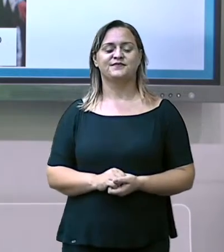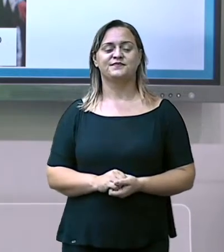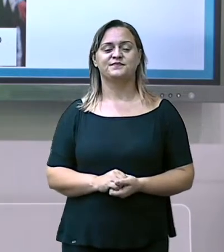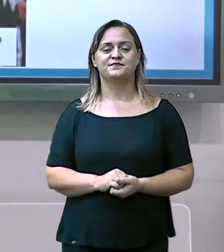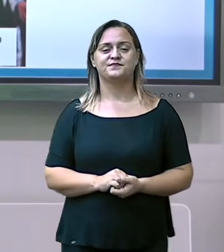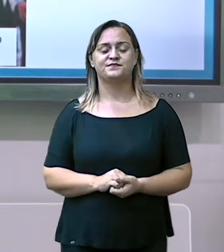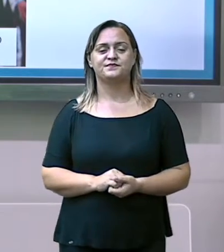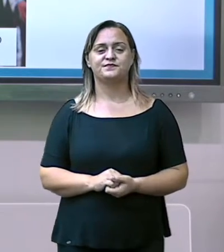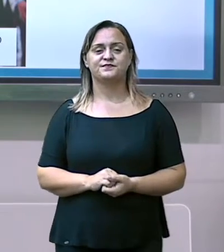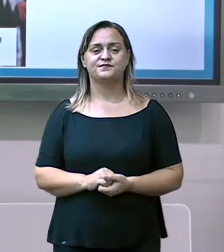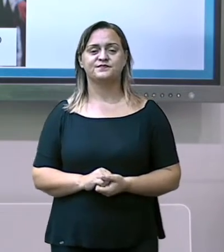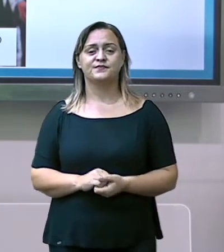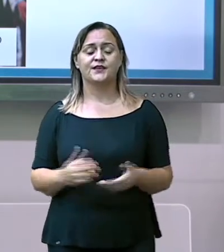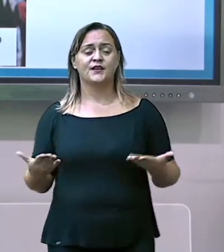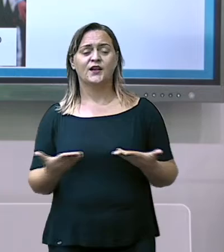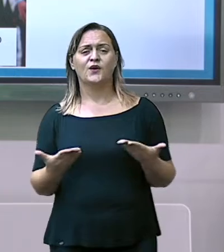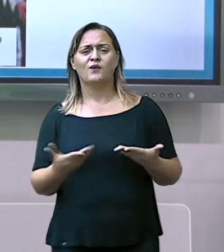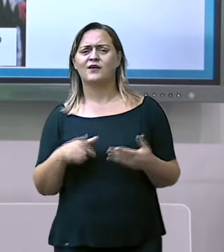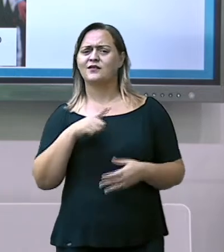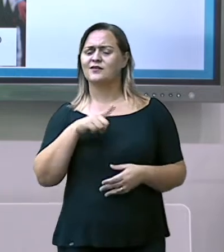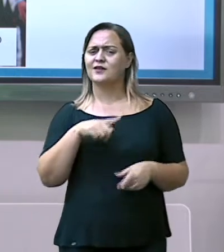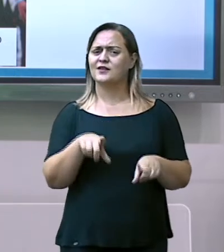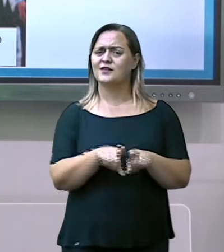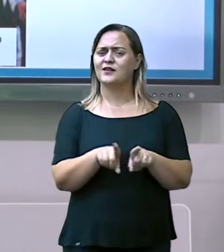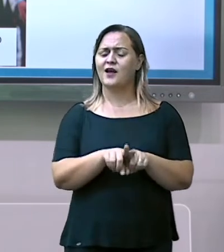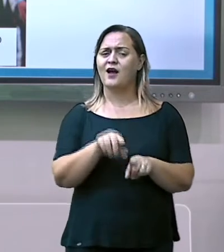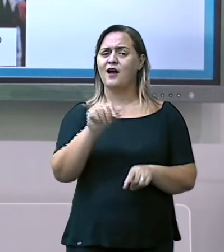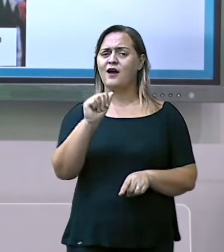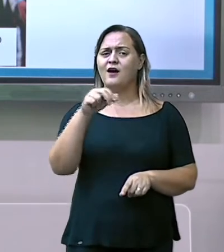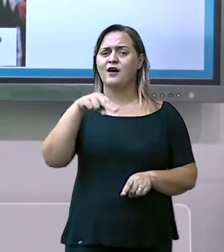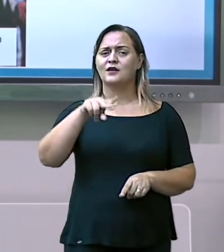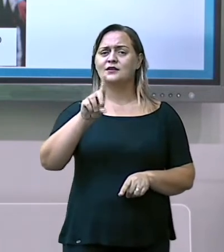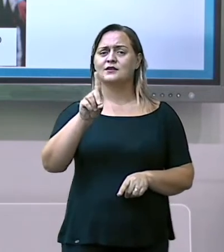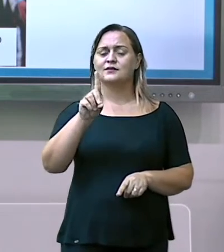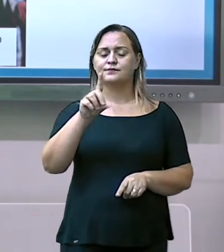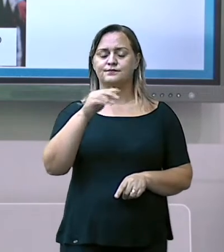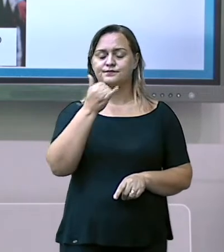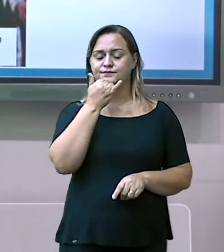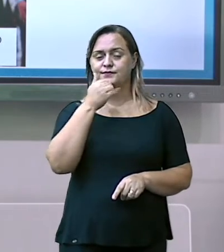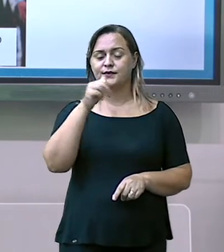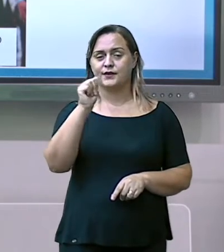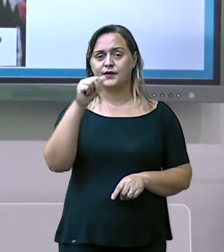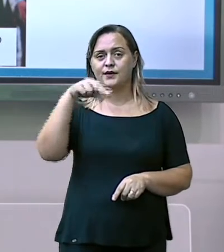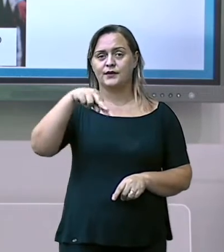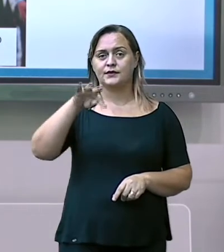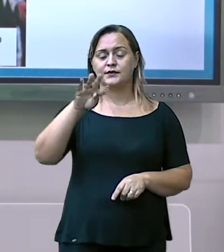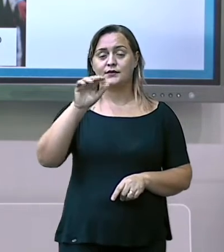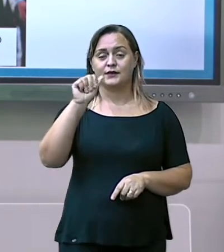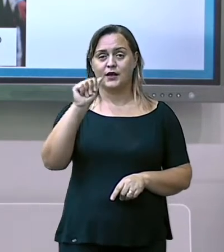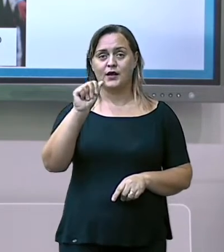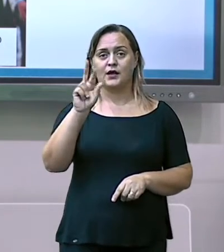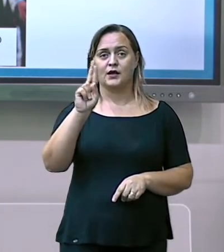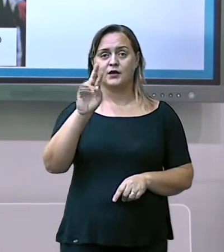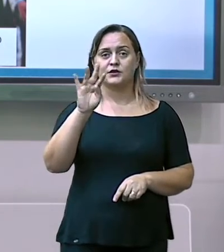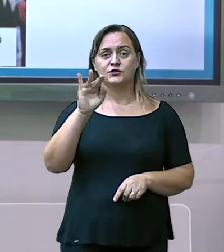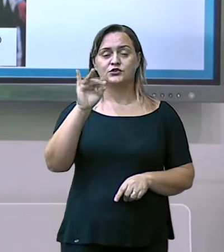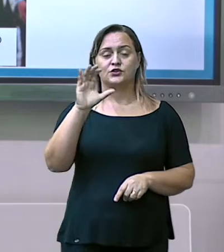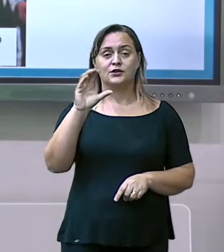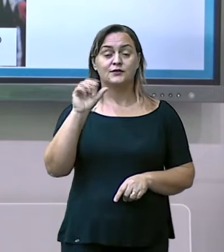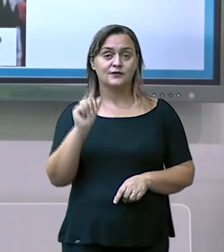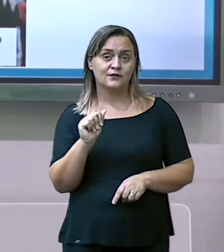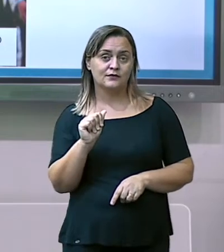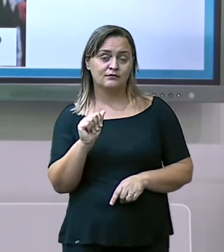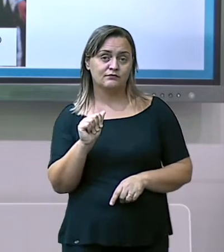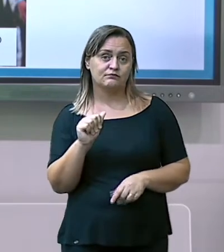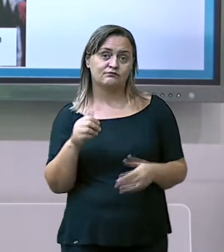E a Antártica? A Antártica, ela não foi colonizada por nenhum país